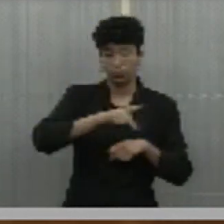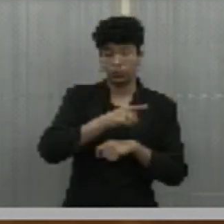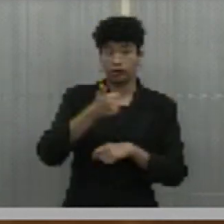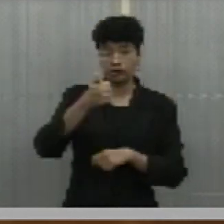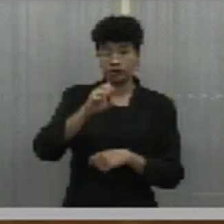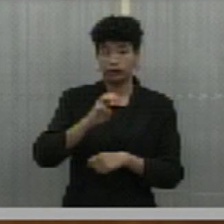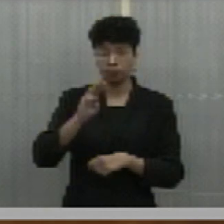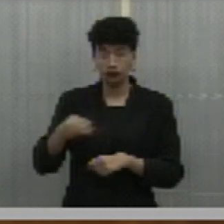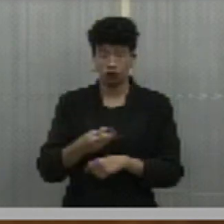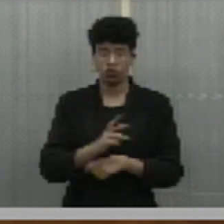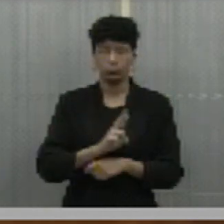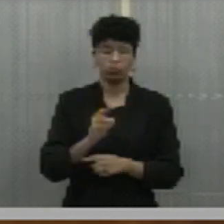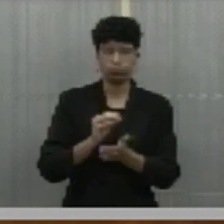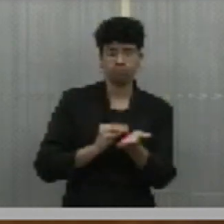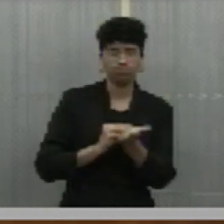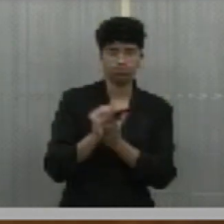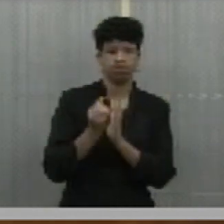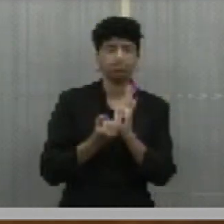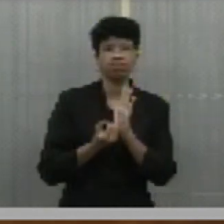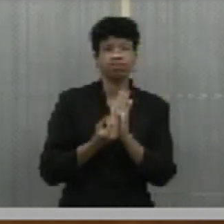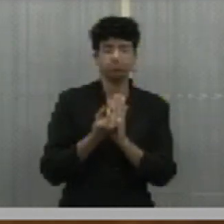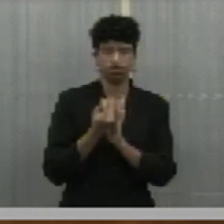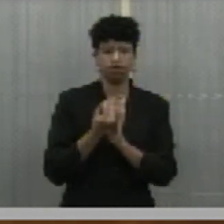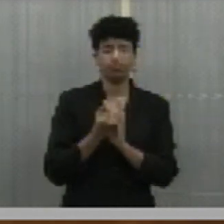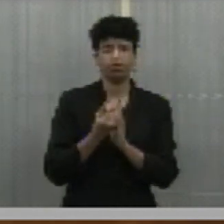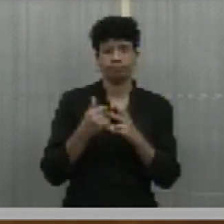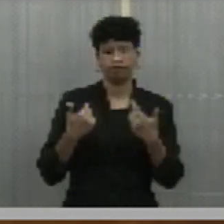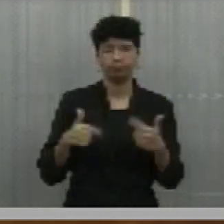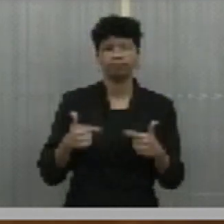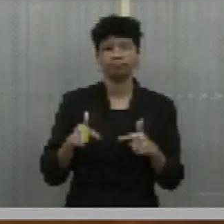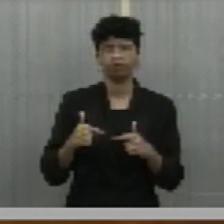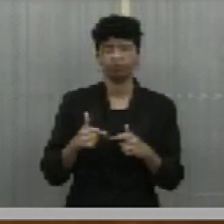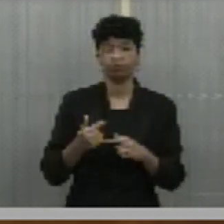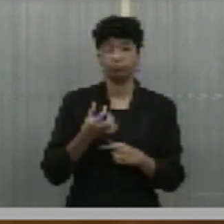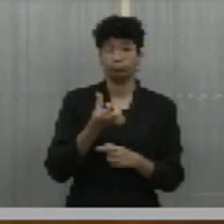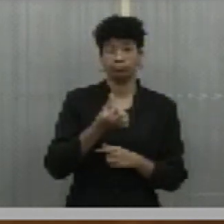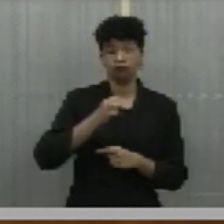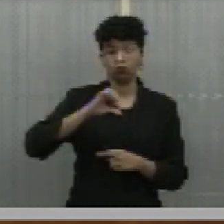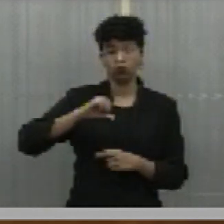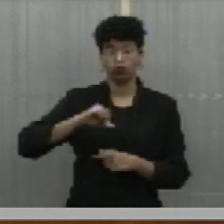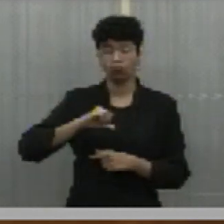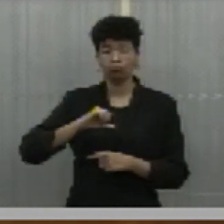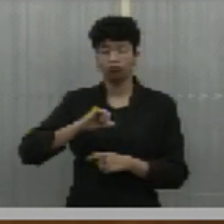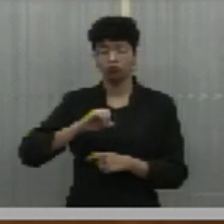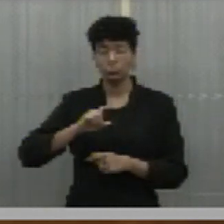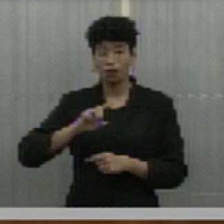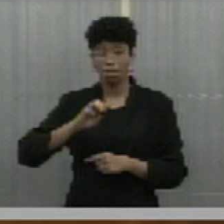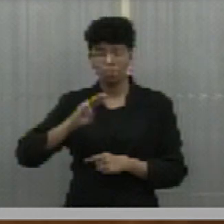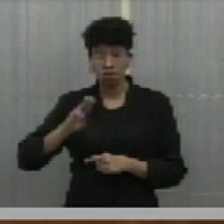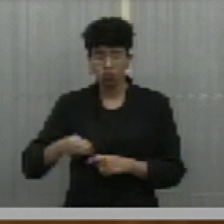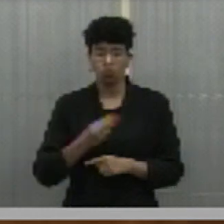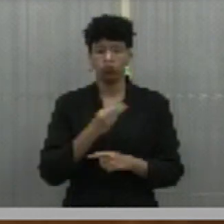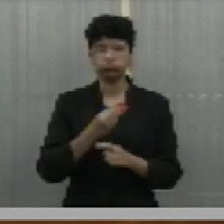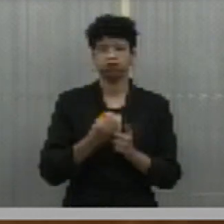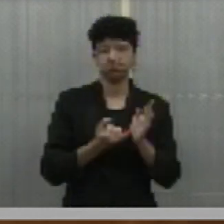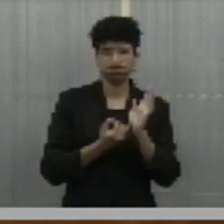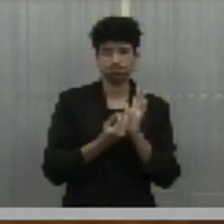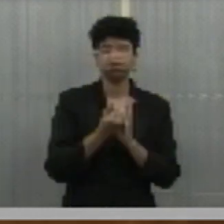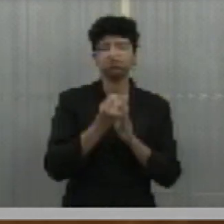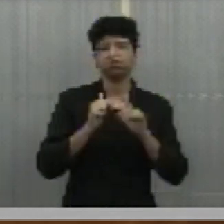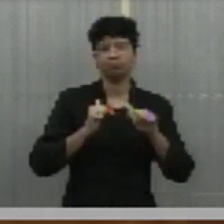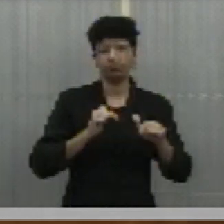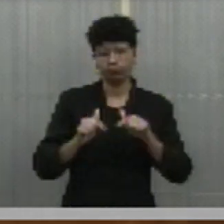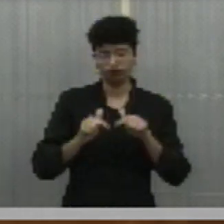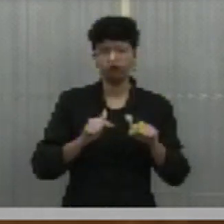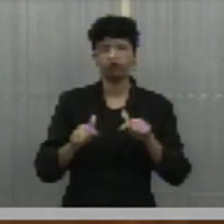15 milhões de impostos de trabalho, criação de aproximadamente 69 milhões de impostos de trabalho e a